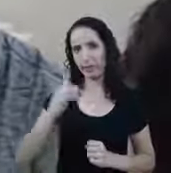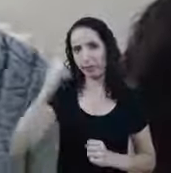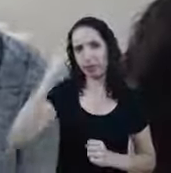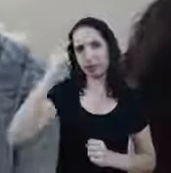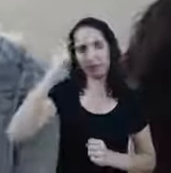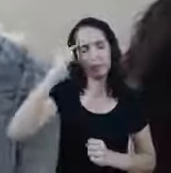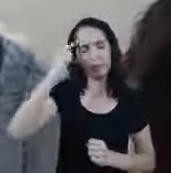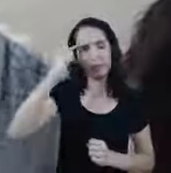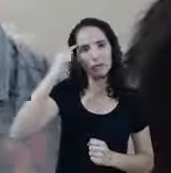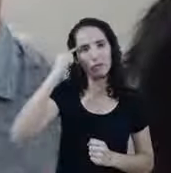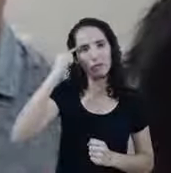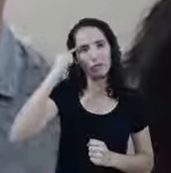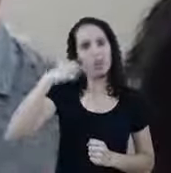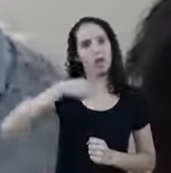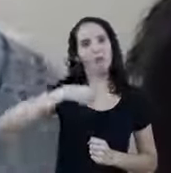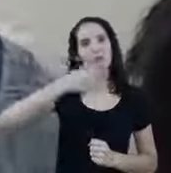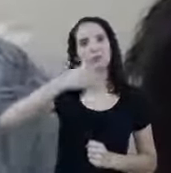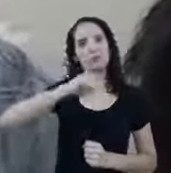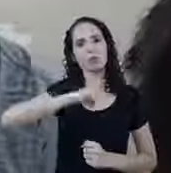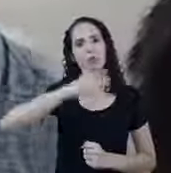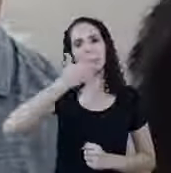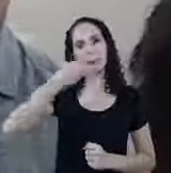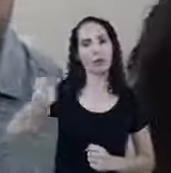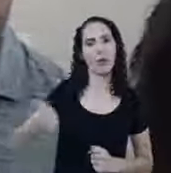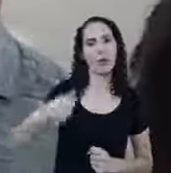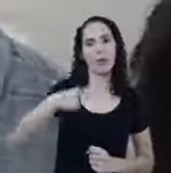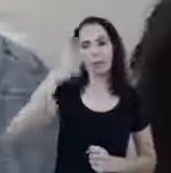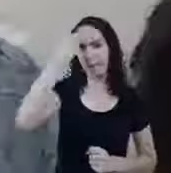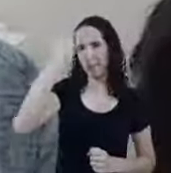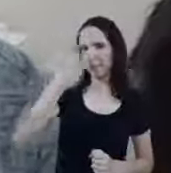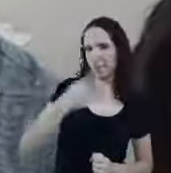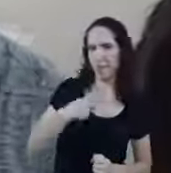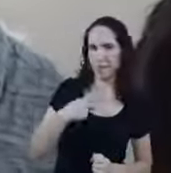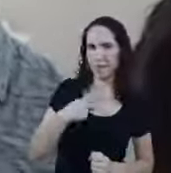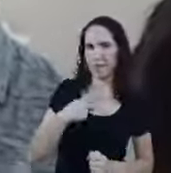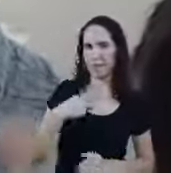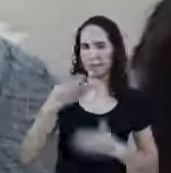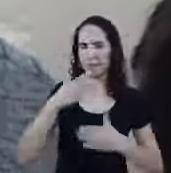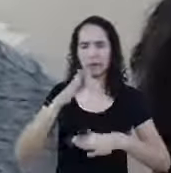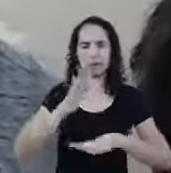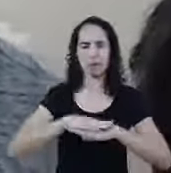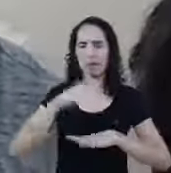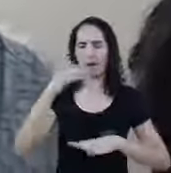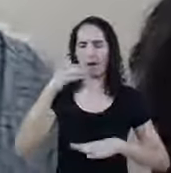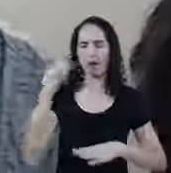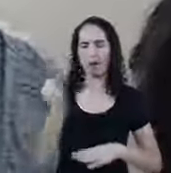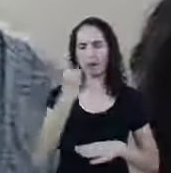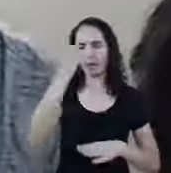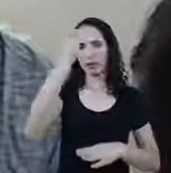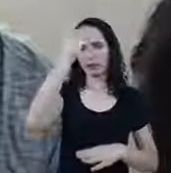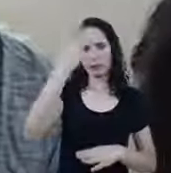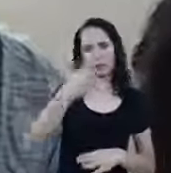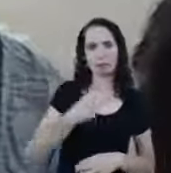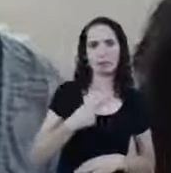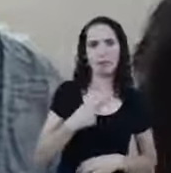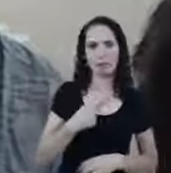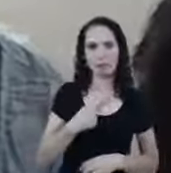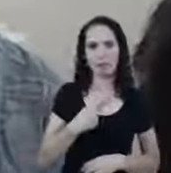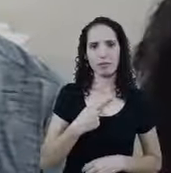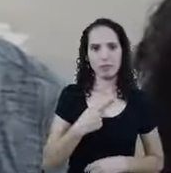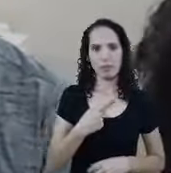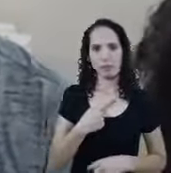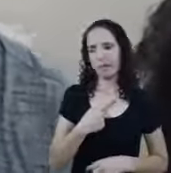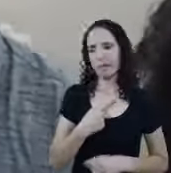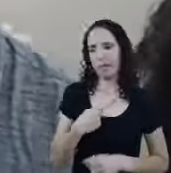precisa Ele comer primeiro Ele ter primeiro Ele ter mais Não importa Se vai